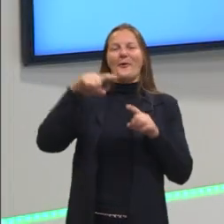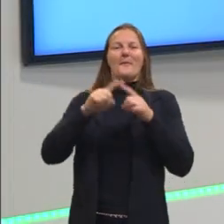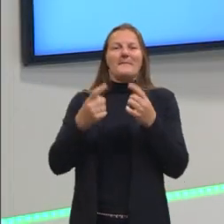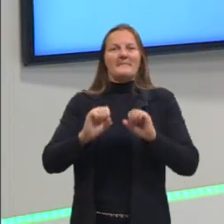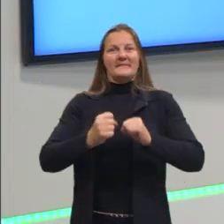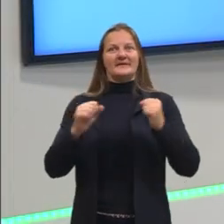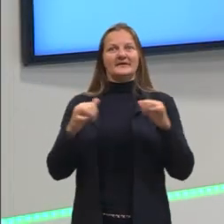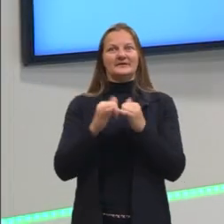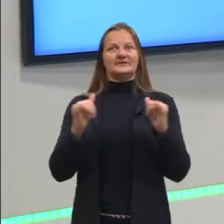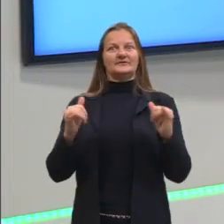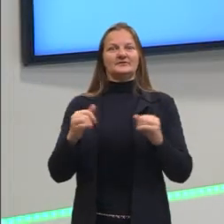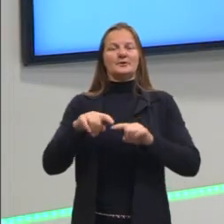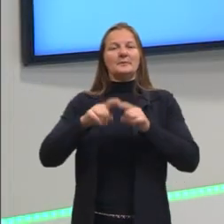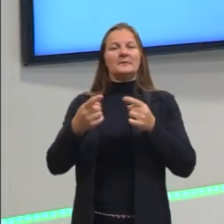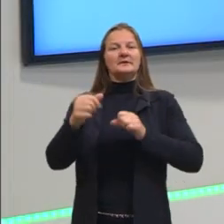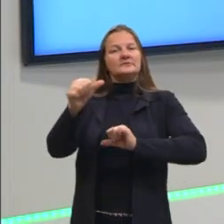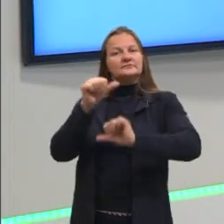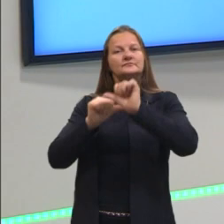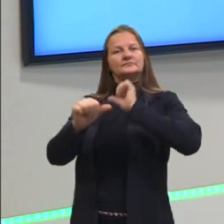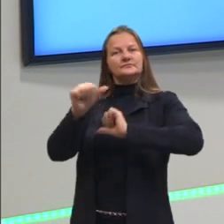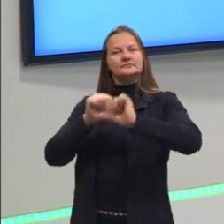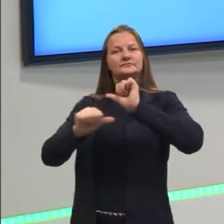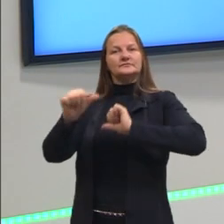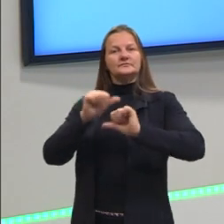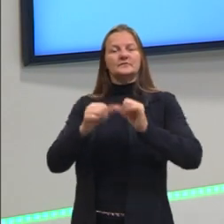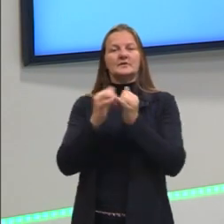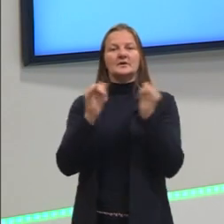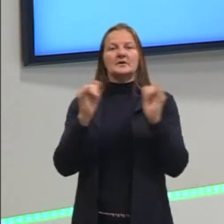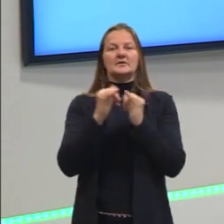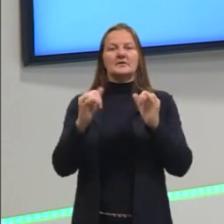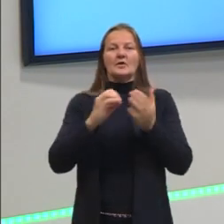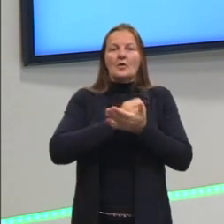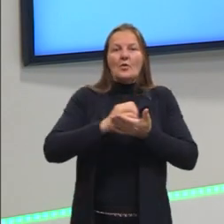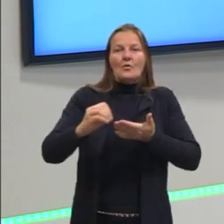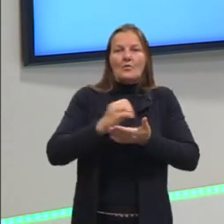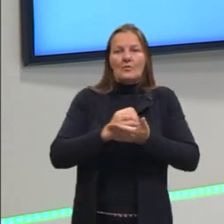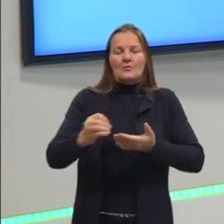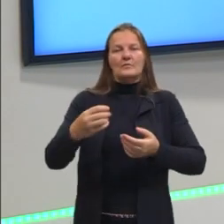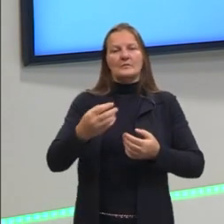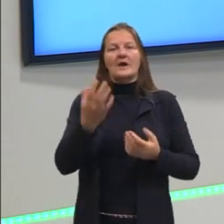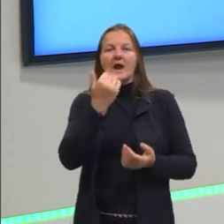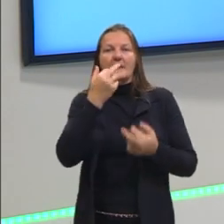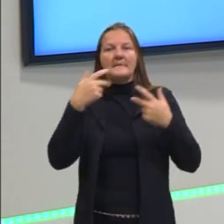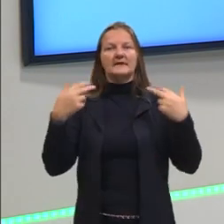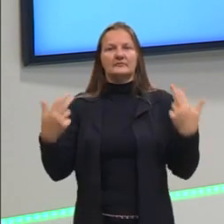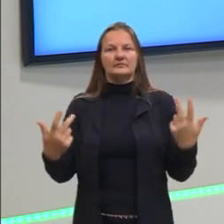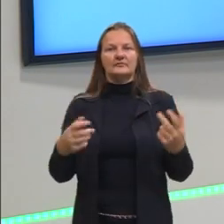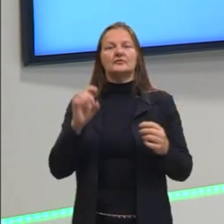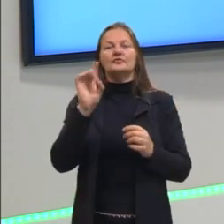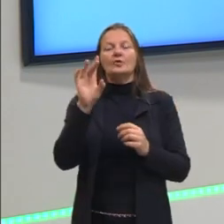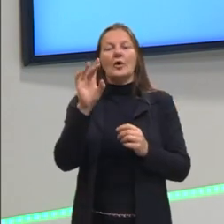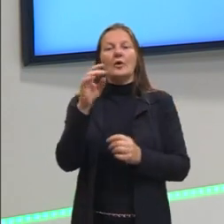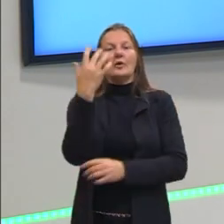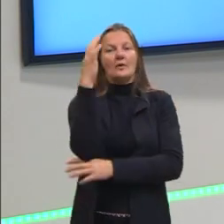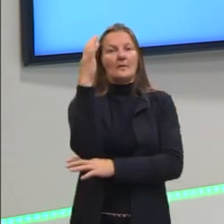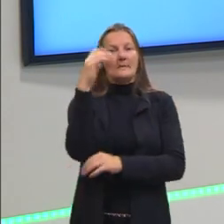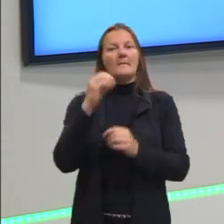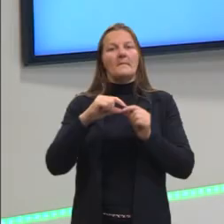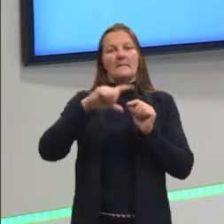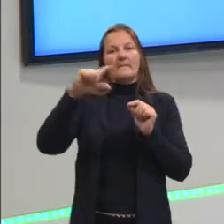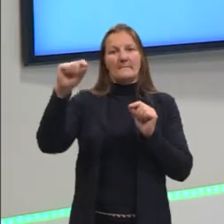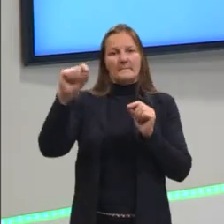essa energia a não consegue converter em energia orgânica para se alimentar. Isso é só as plantas mesmo, as algas.